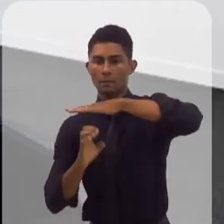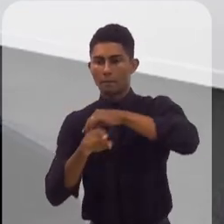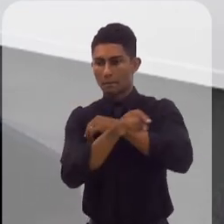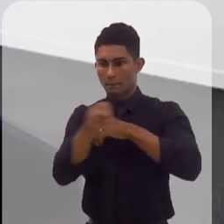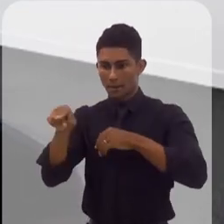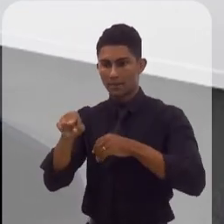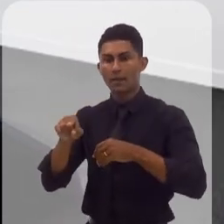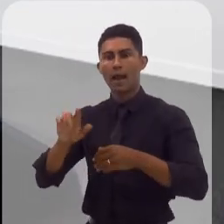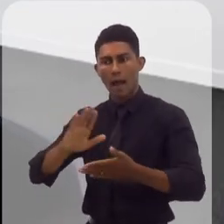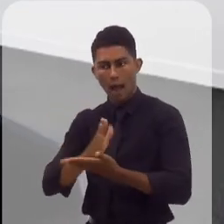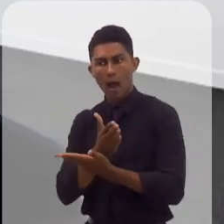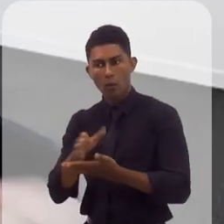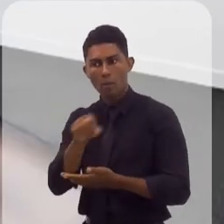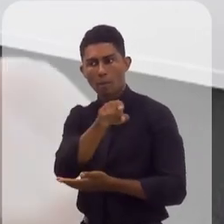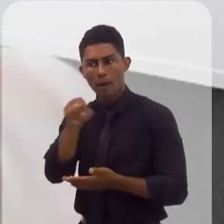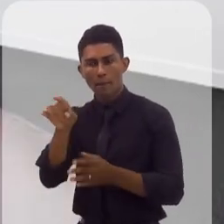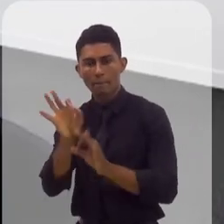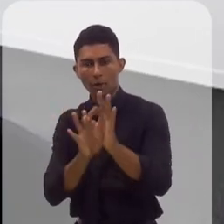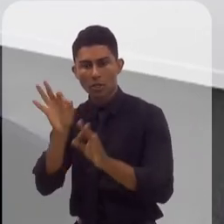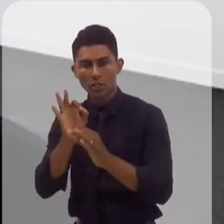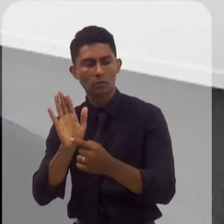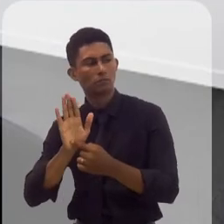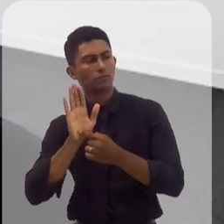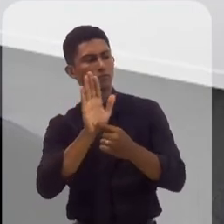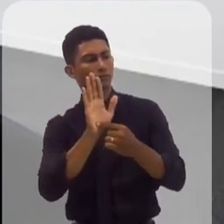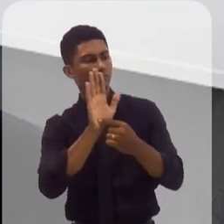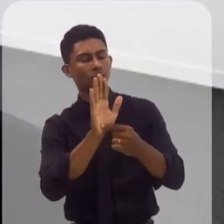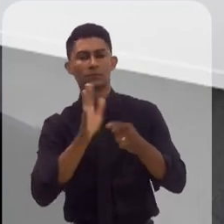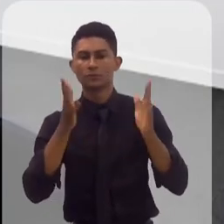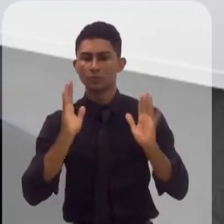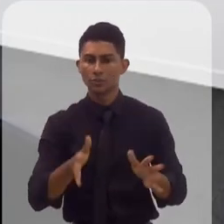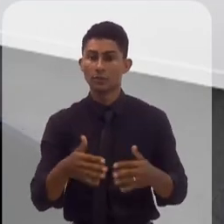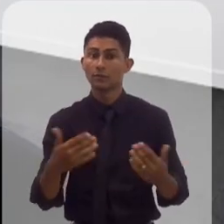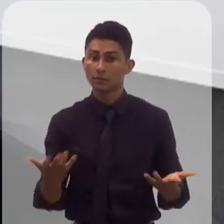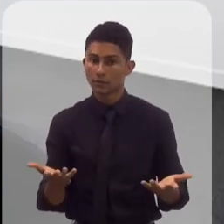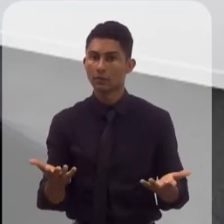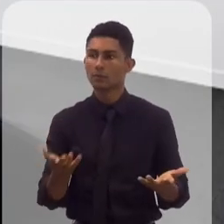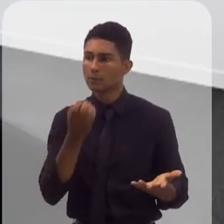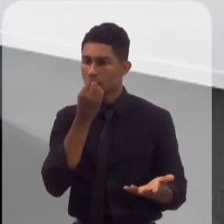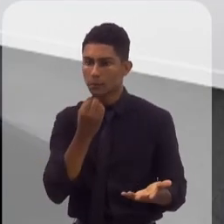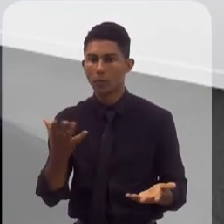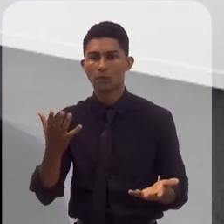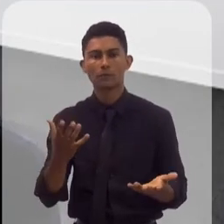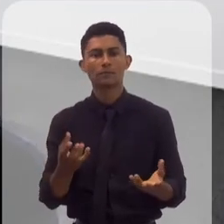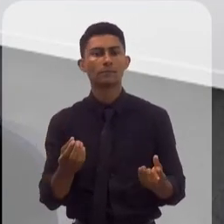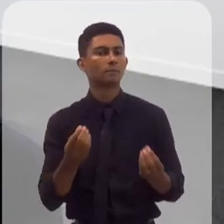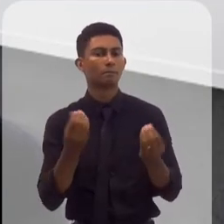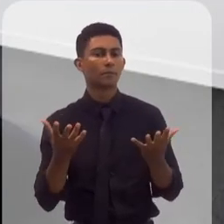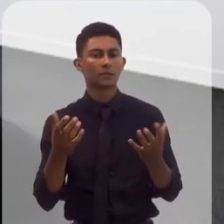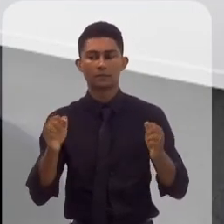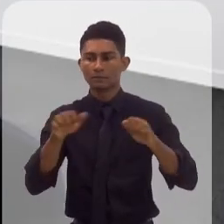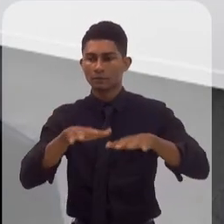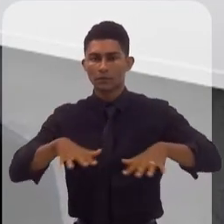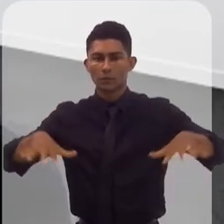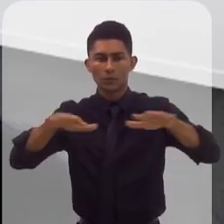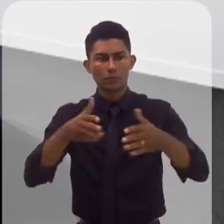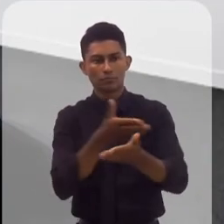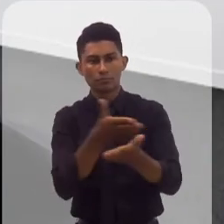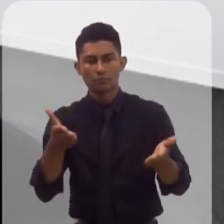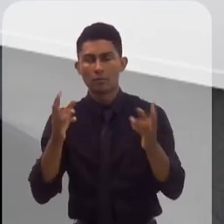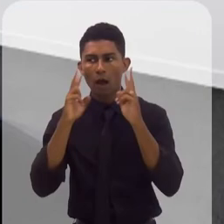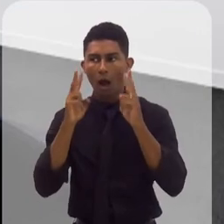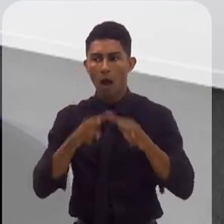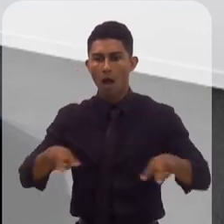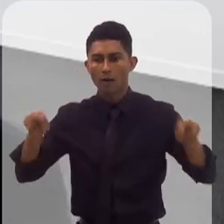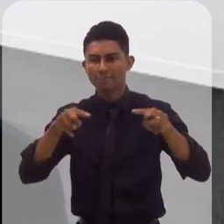empresas se movimentando, apresentando seus projetos. Então, é o momento certo para que todos identifiquem